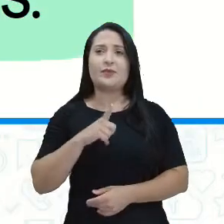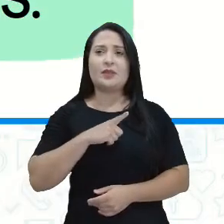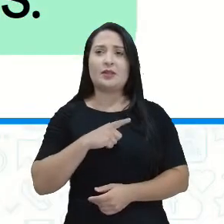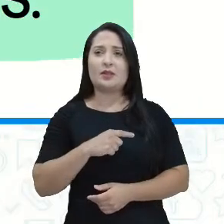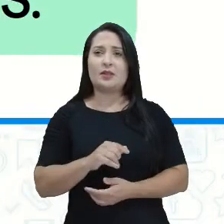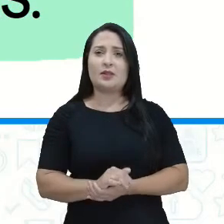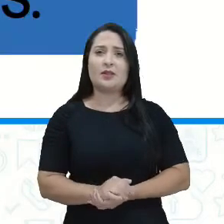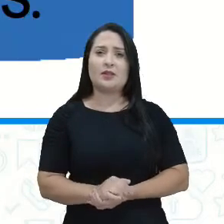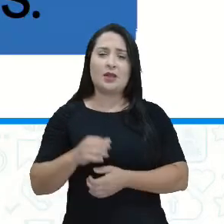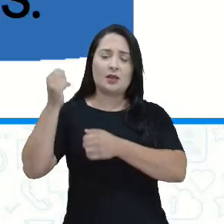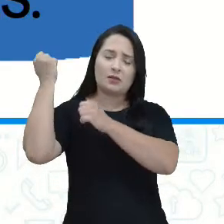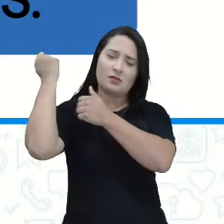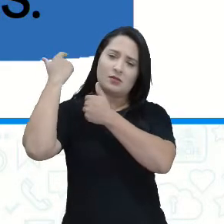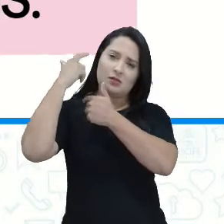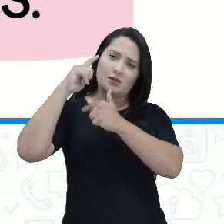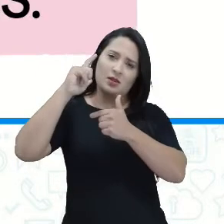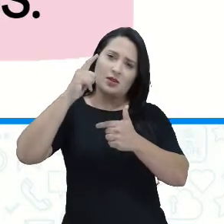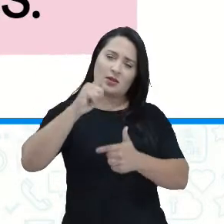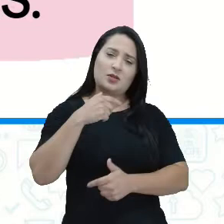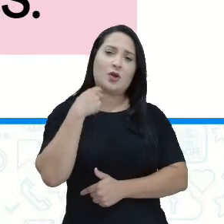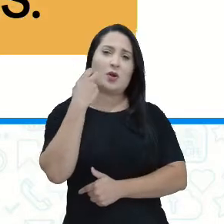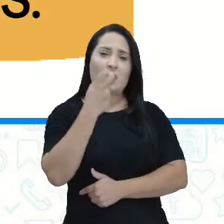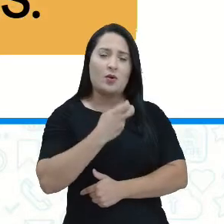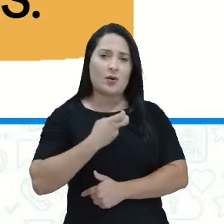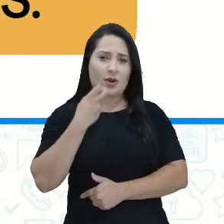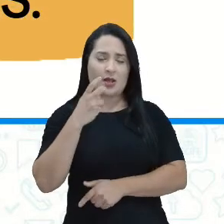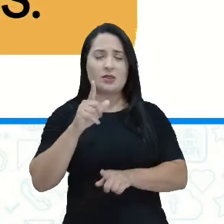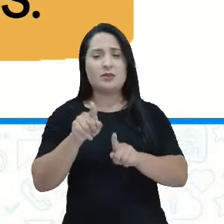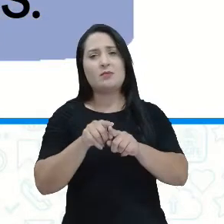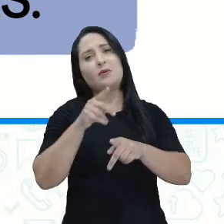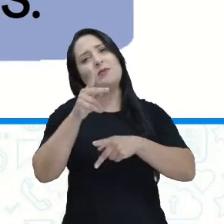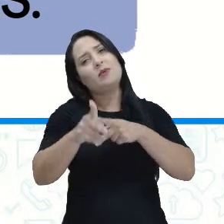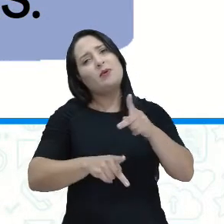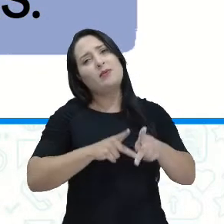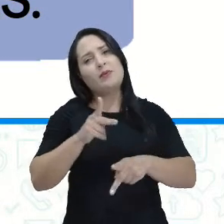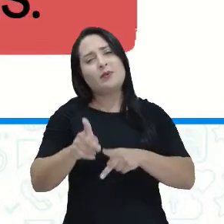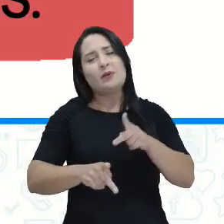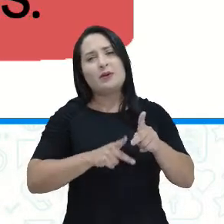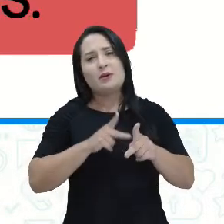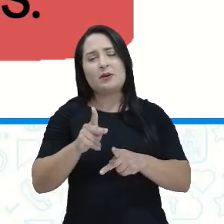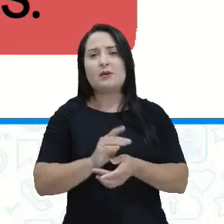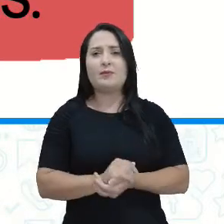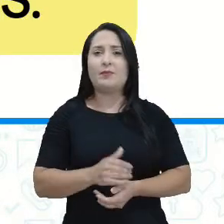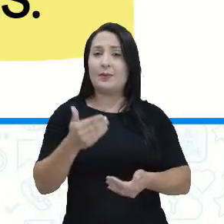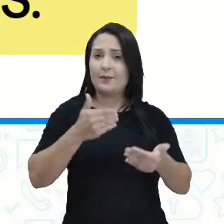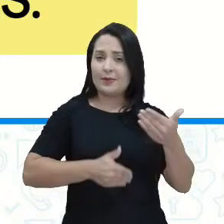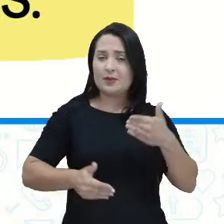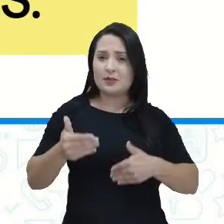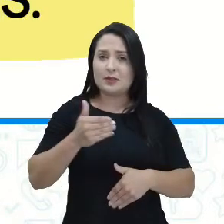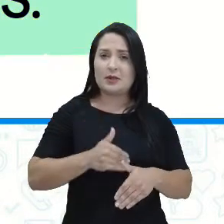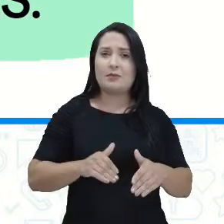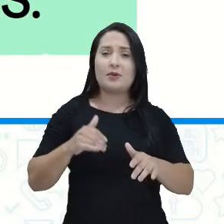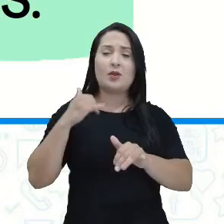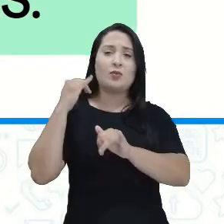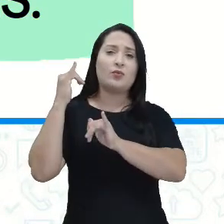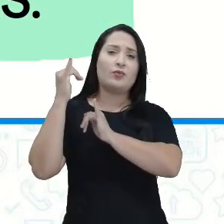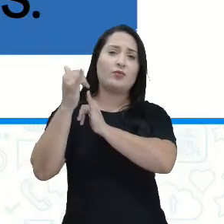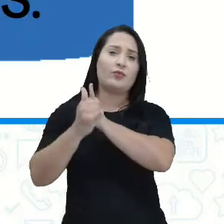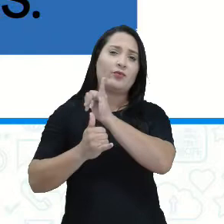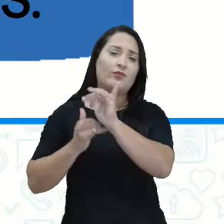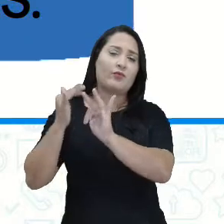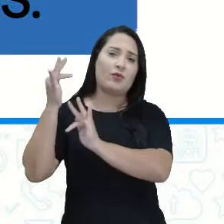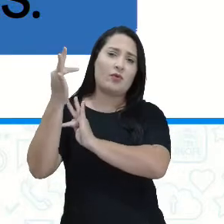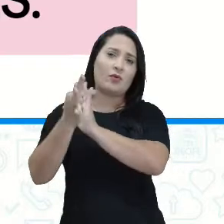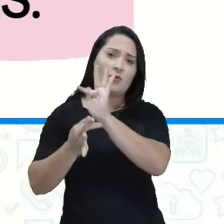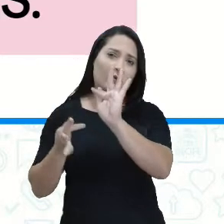raízes nas tradições orais e populares. O cordel, gente, faz parte do nosso folclore, tá